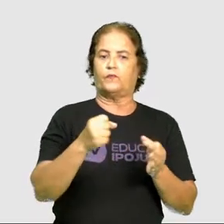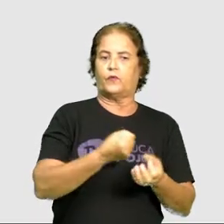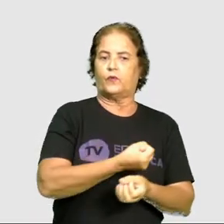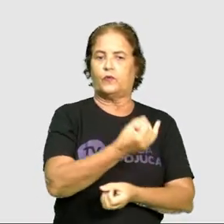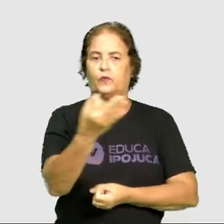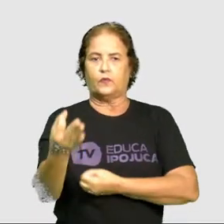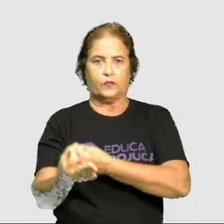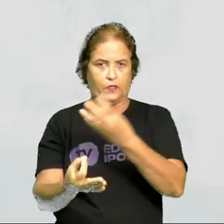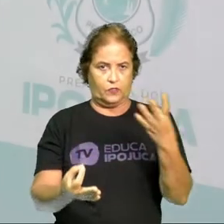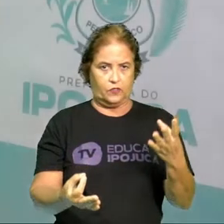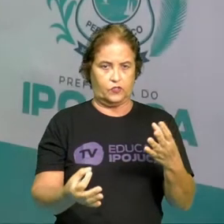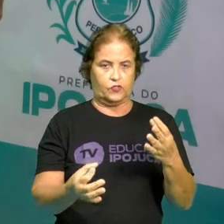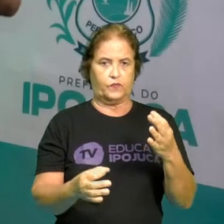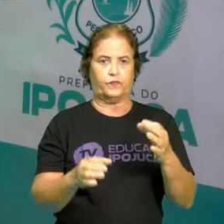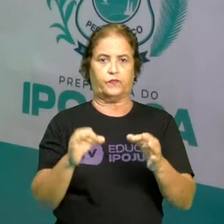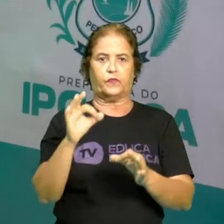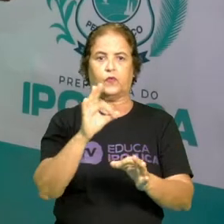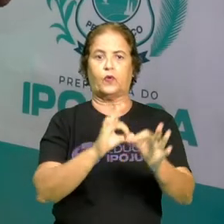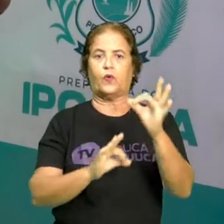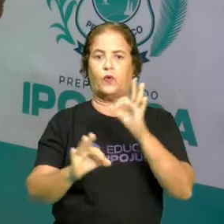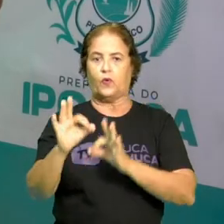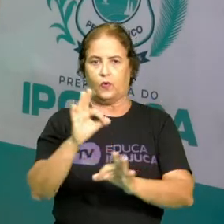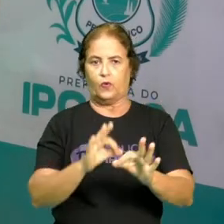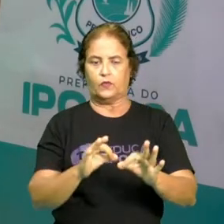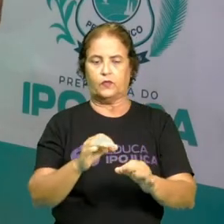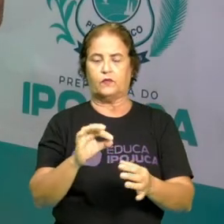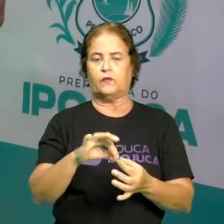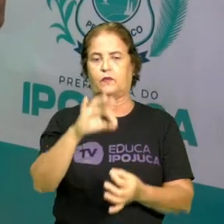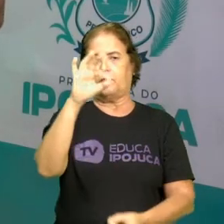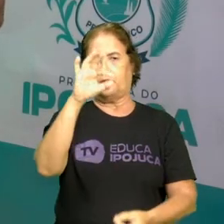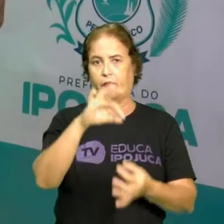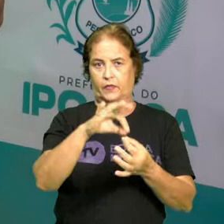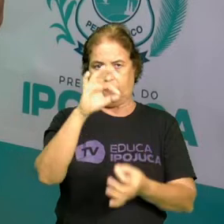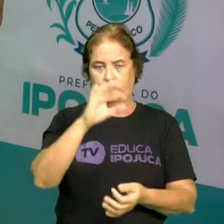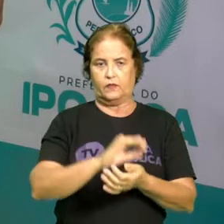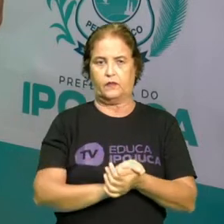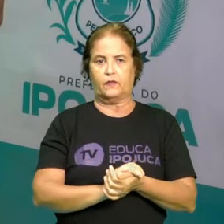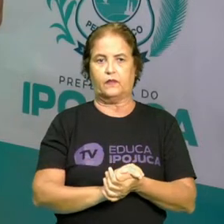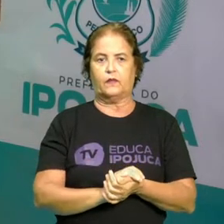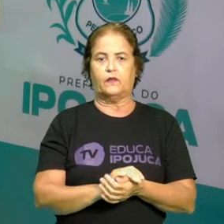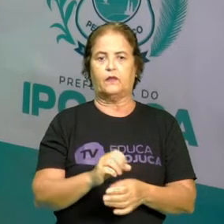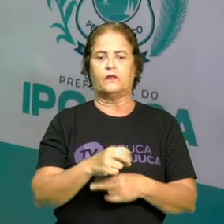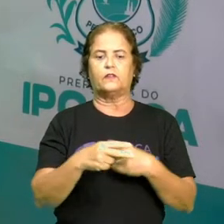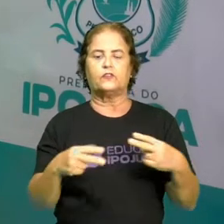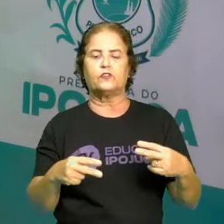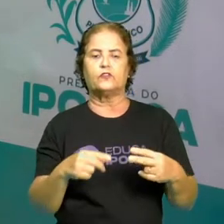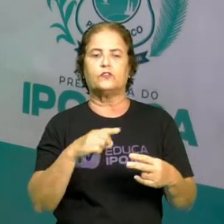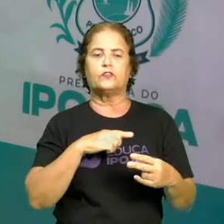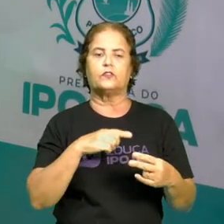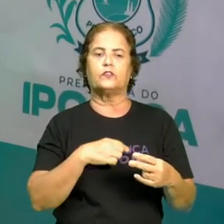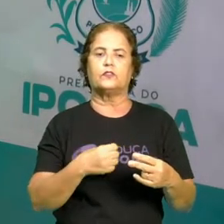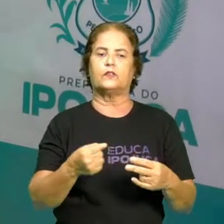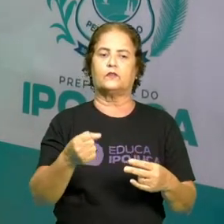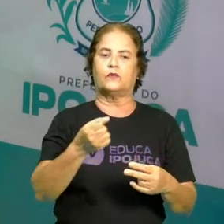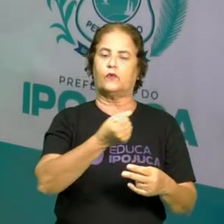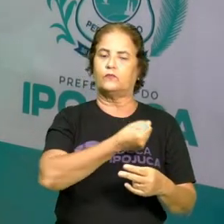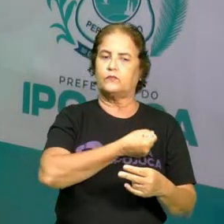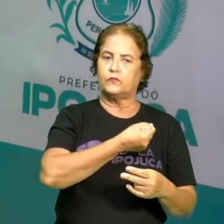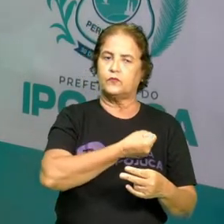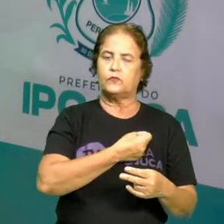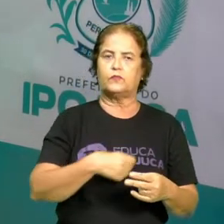e medida. e essas situações que envolvem esses tipos de números fazem parte dos nossos usos